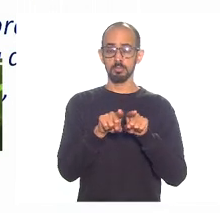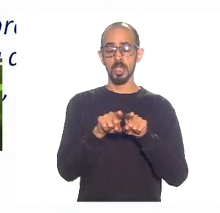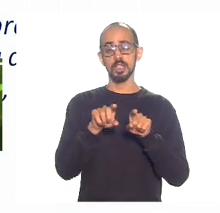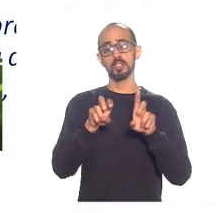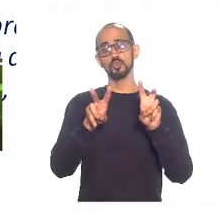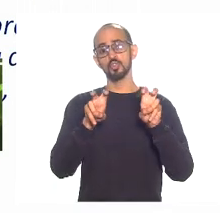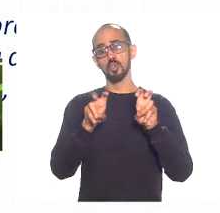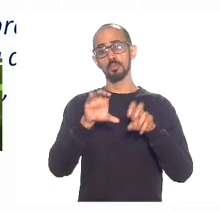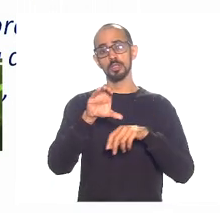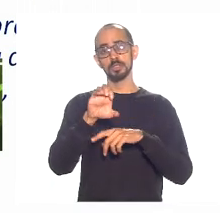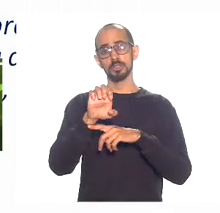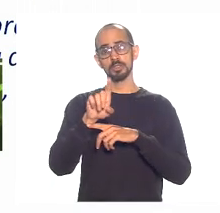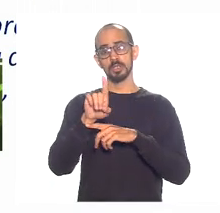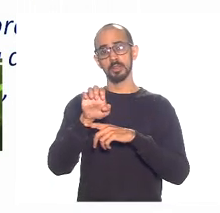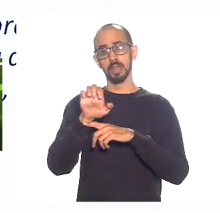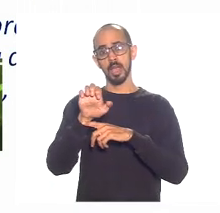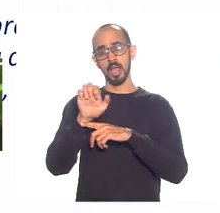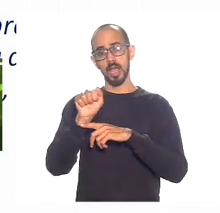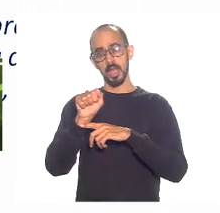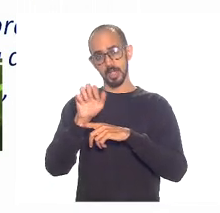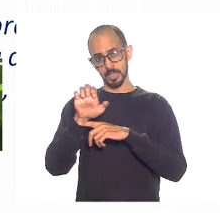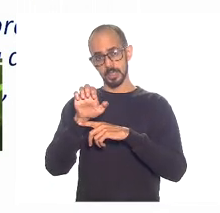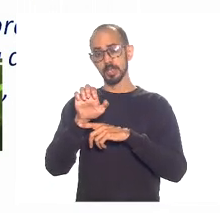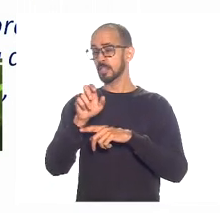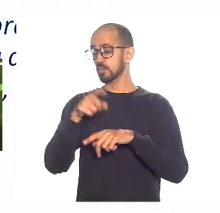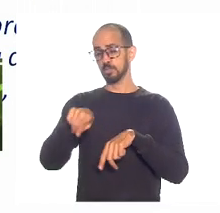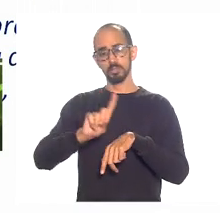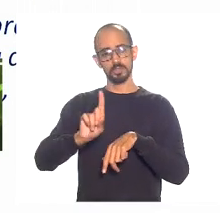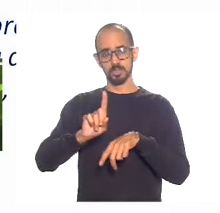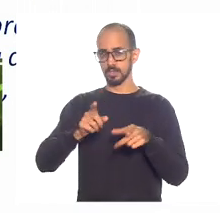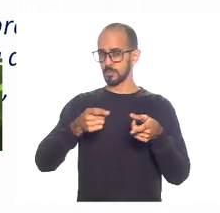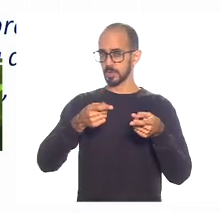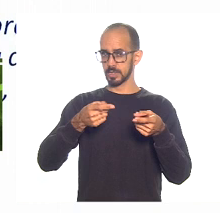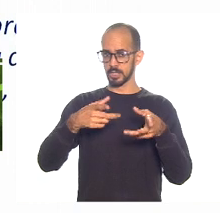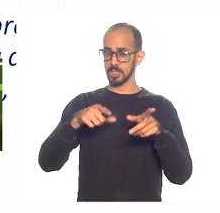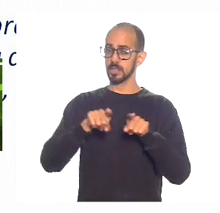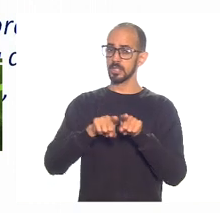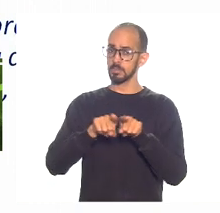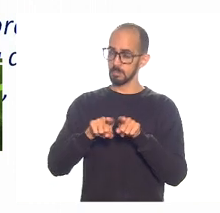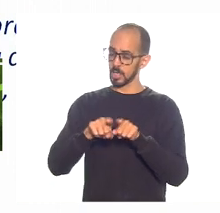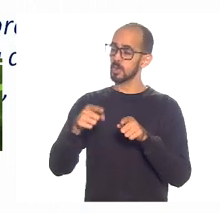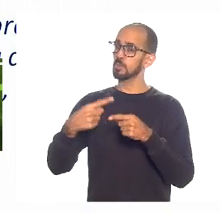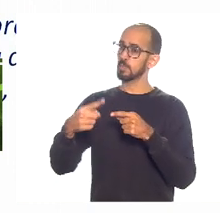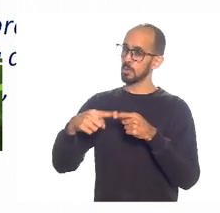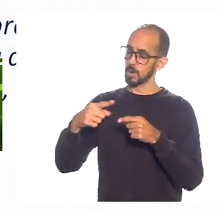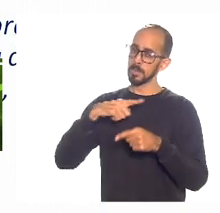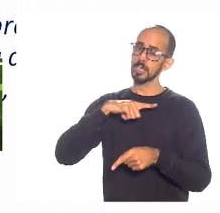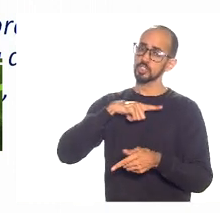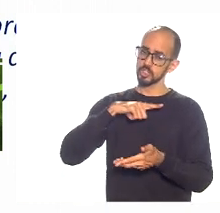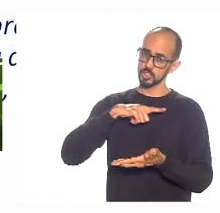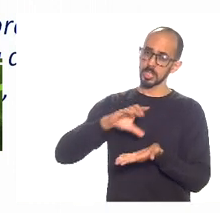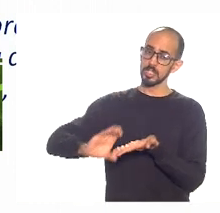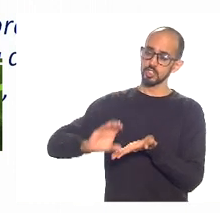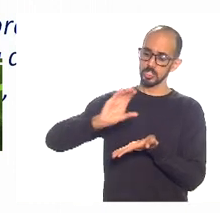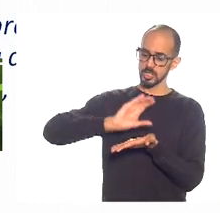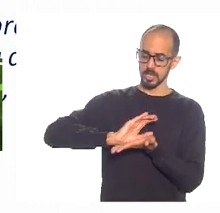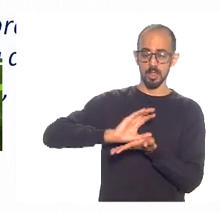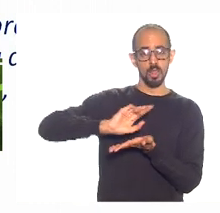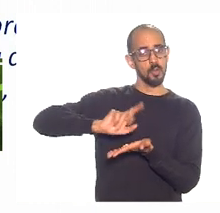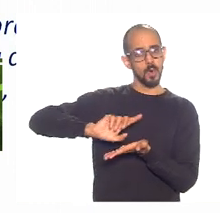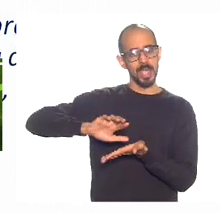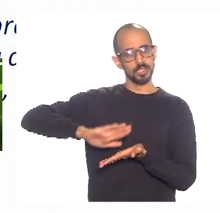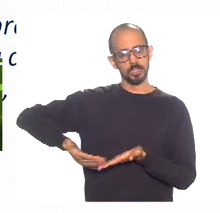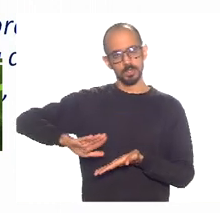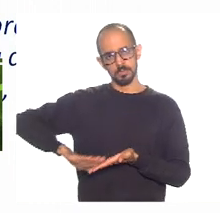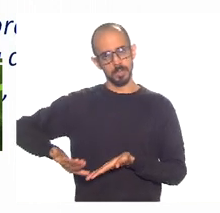acordo, não é necessário a venda, e sobre essa questão de que a gente tem um problema de receita e não de despesa e toda a proposta do governo